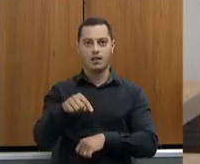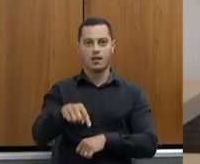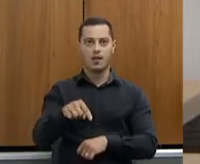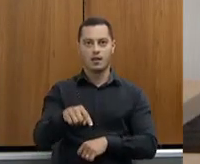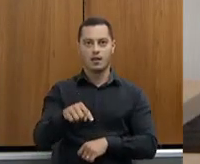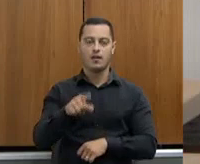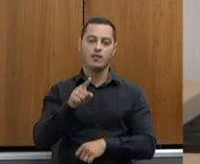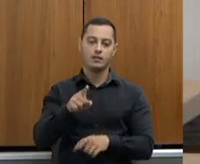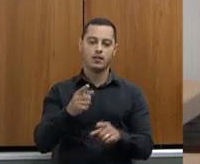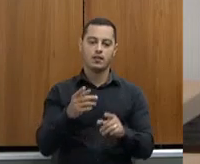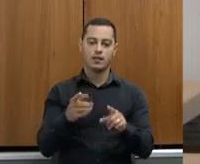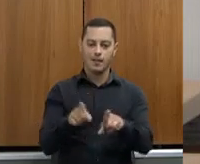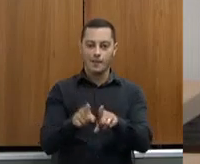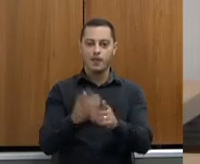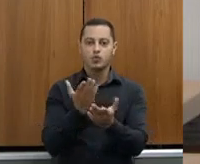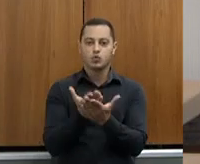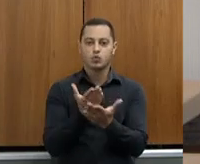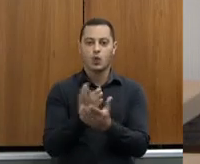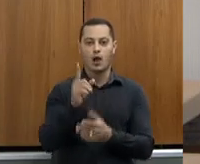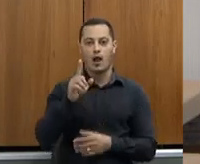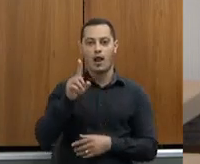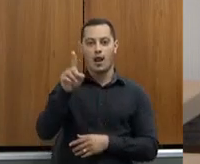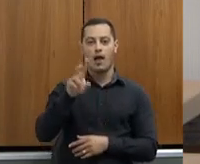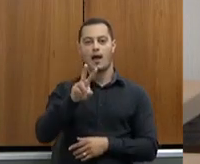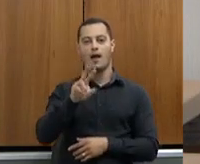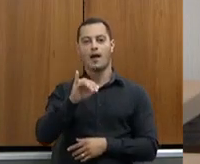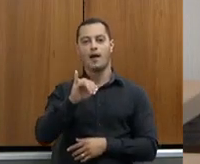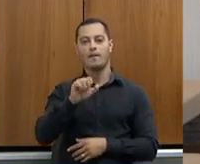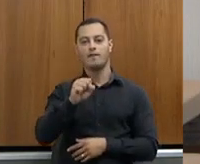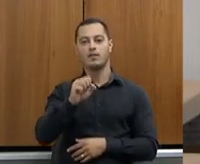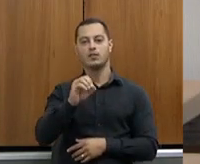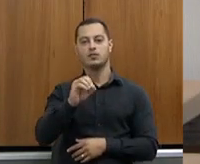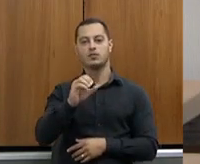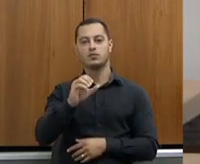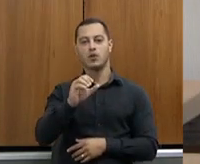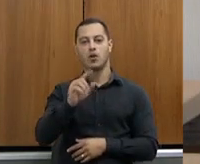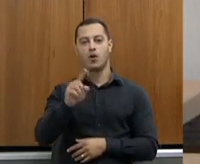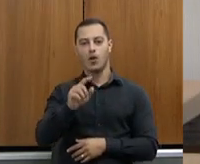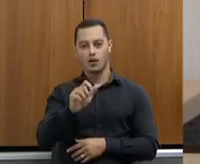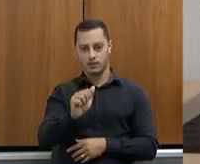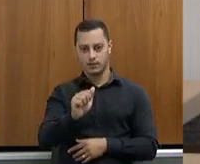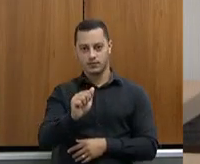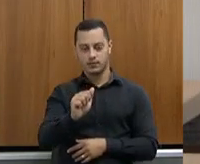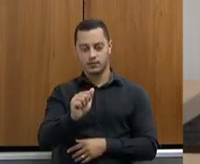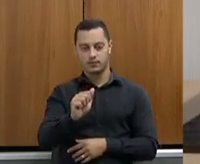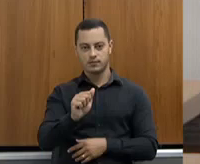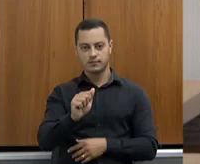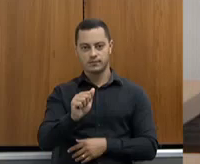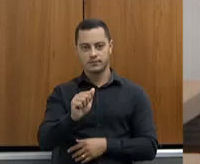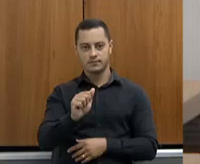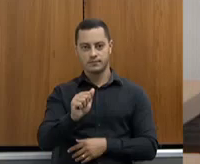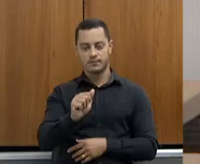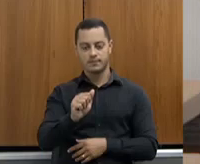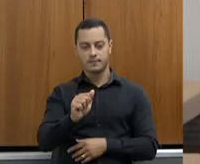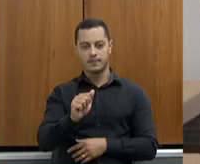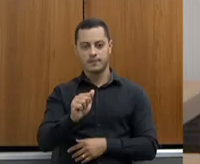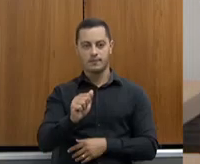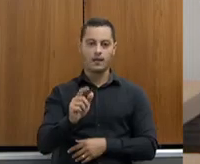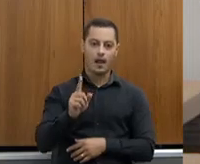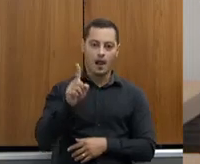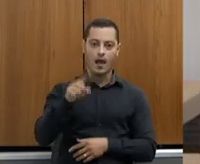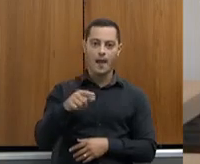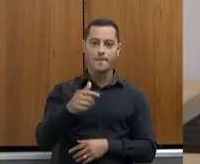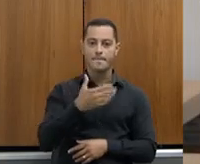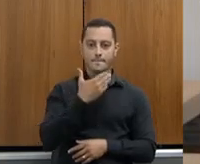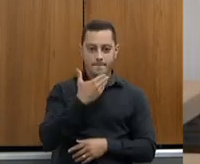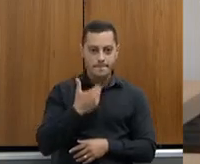estudou em Viçosa, nosso secretário Tales também passou pela minha cidade, onde é que tem a melhor universidade do